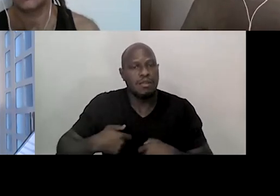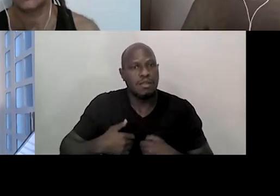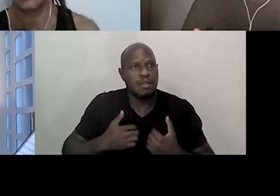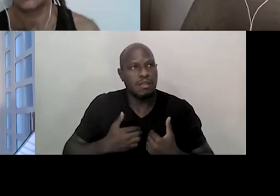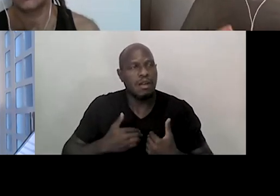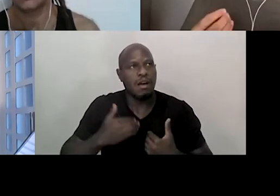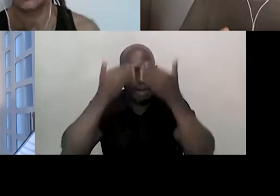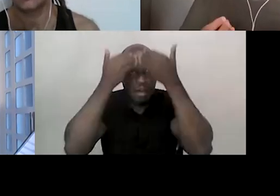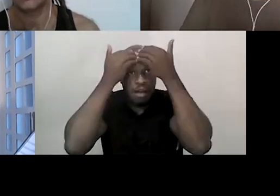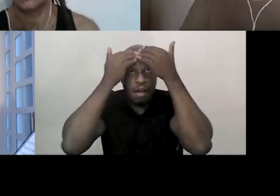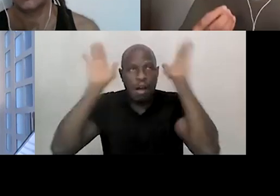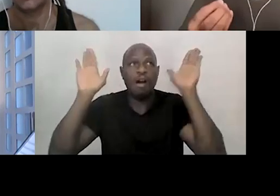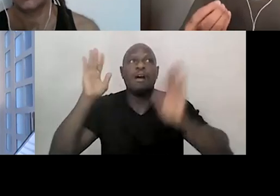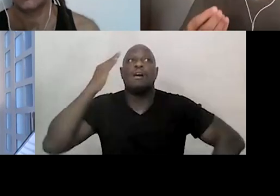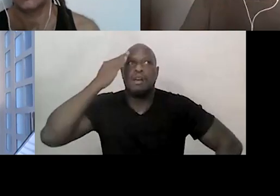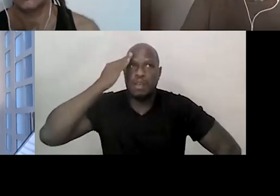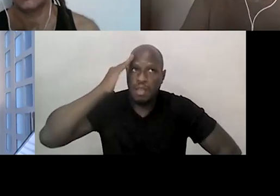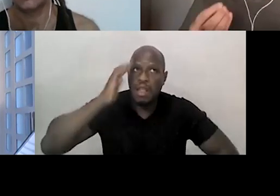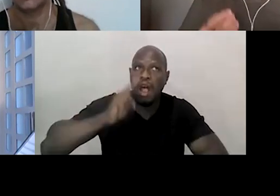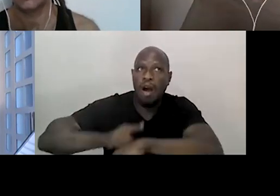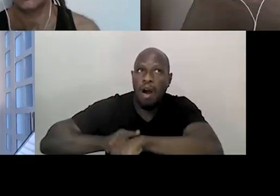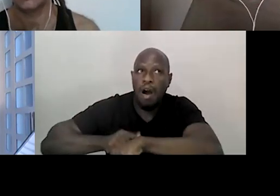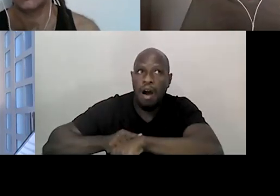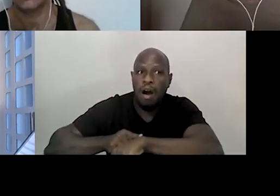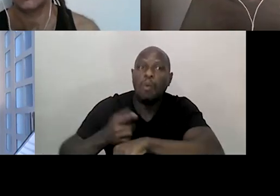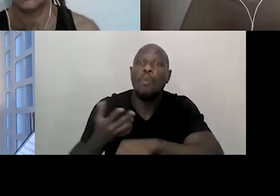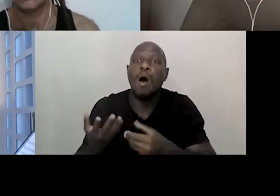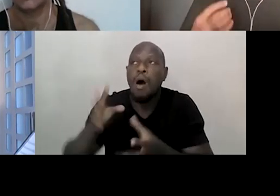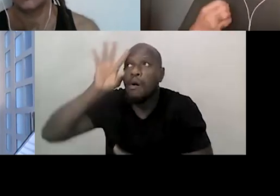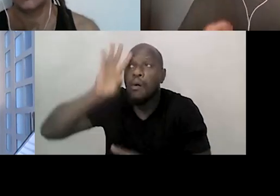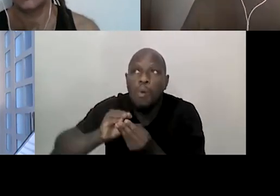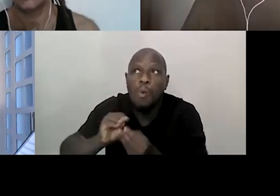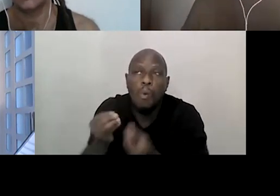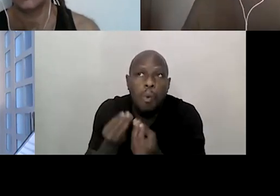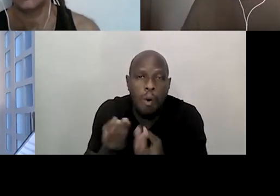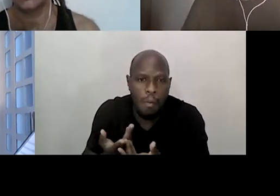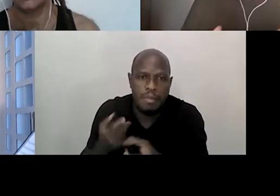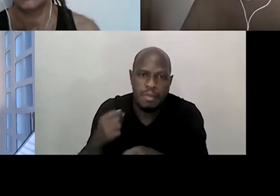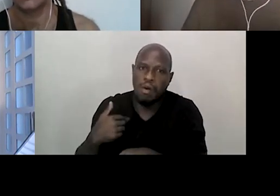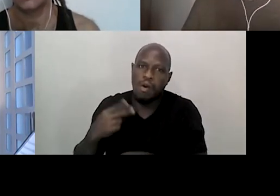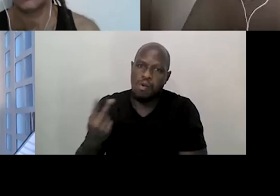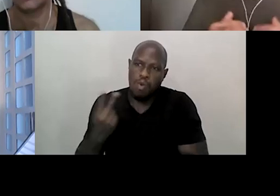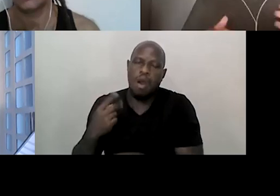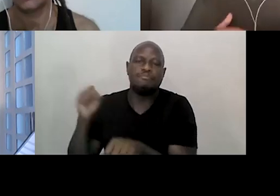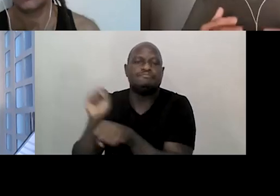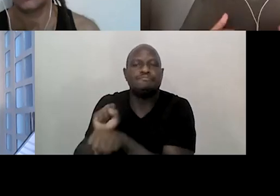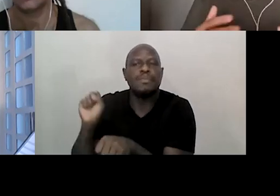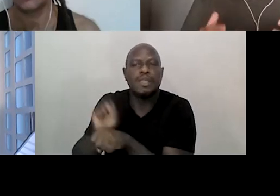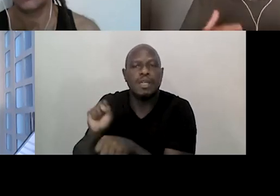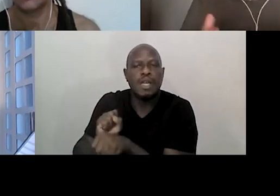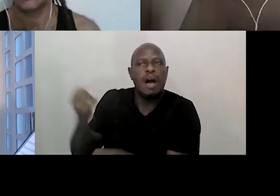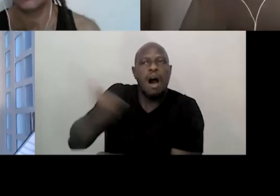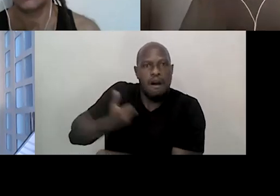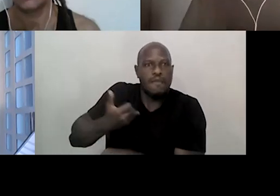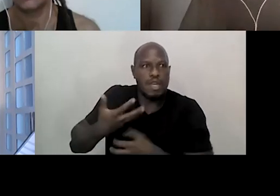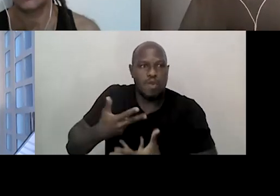para entender o que o momento pede que a gente faça, então a gente ficou esperando, aguardando uma notícia, aguardando uma forma